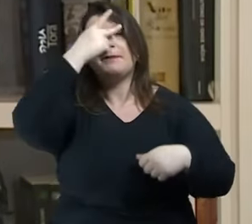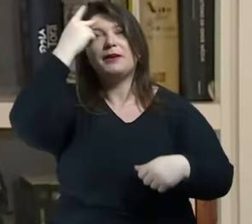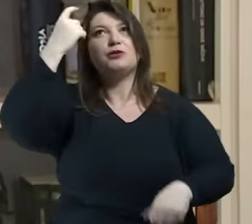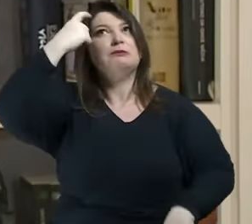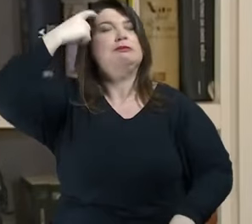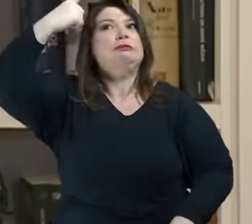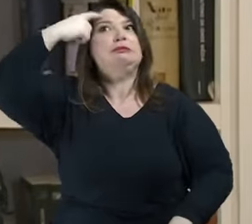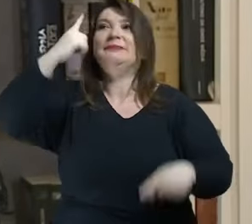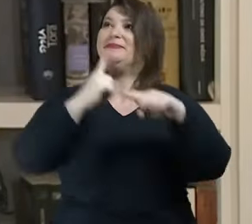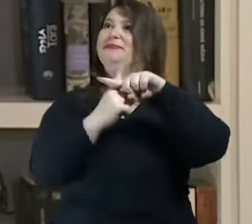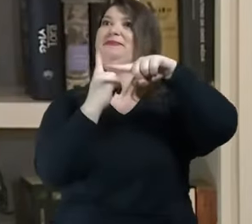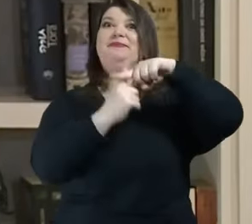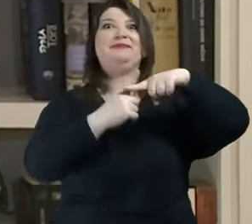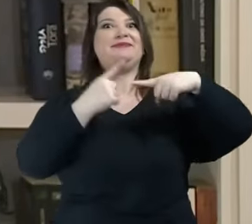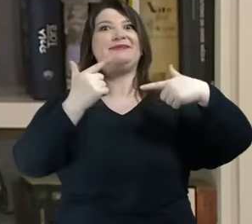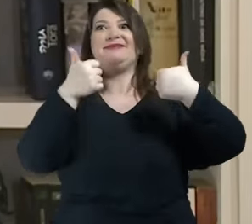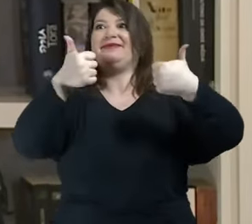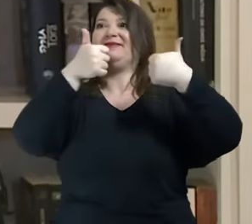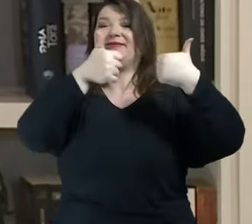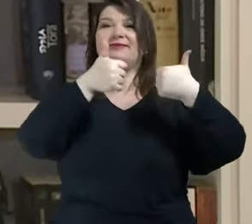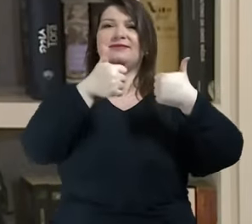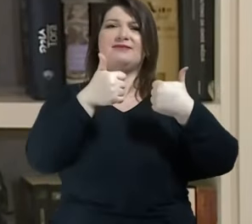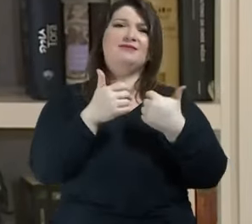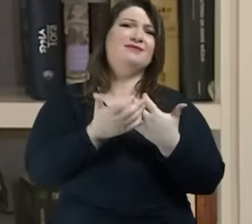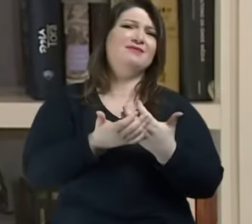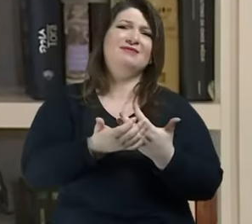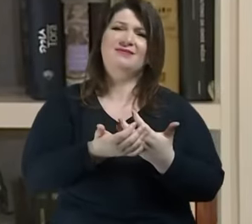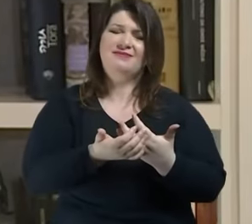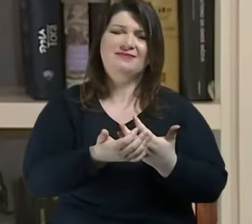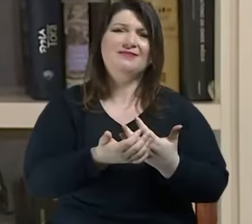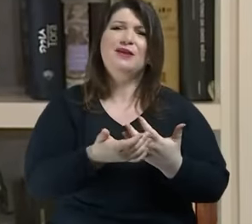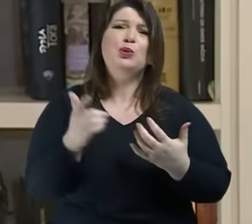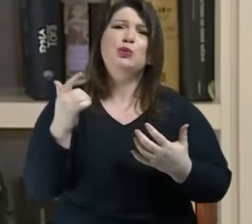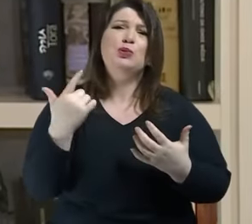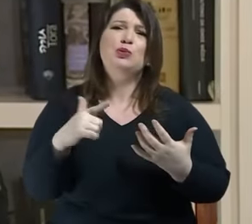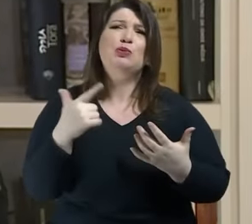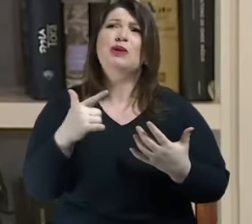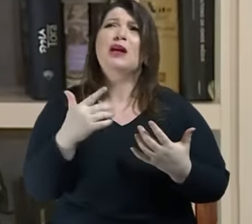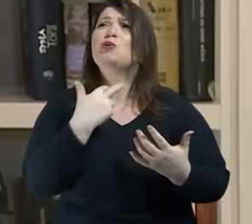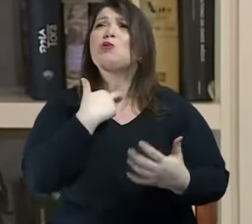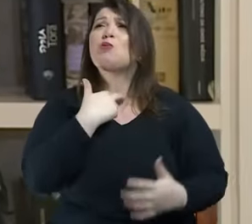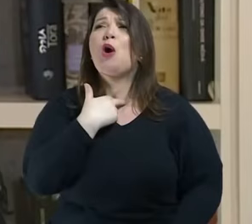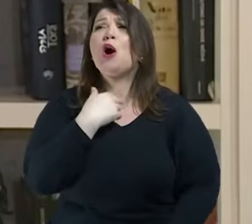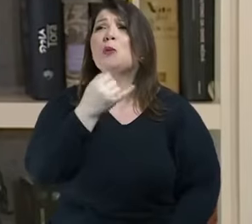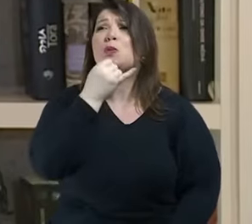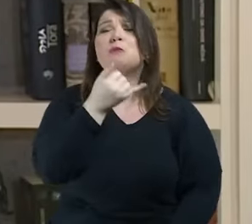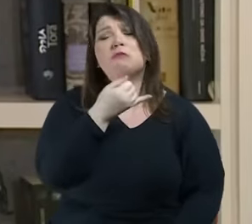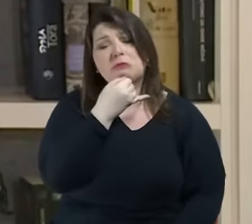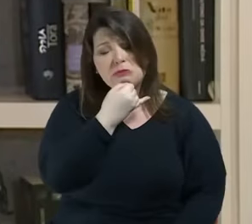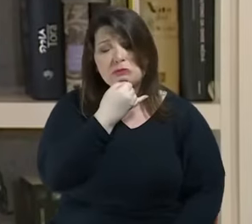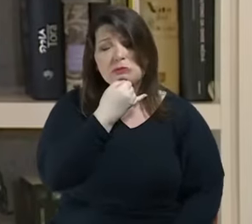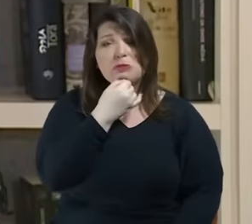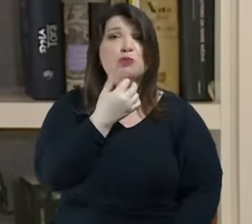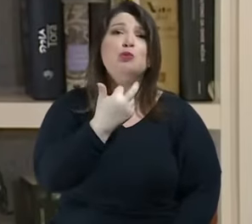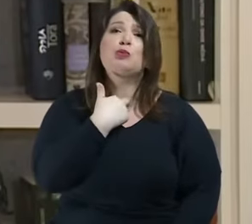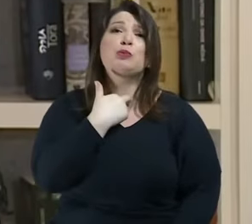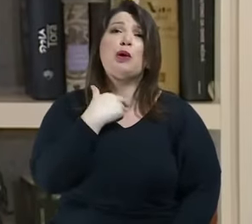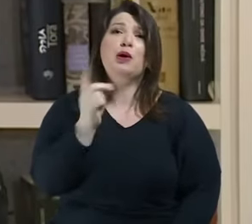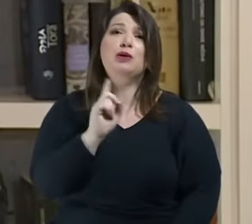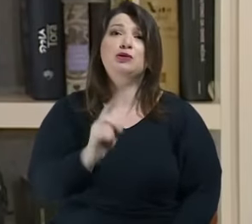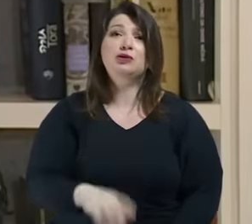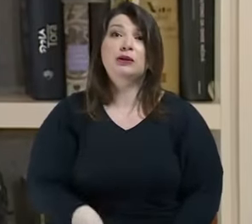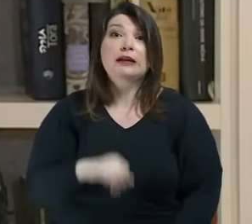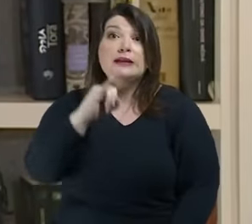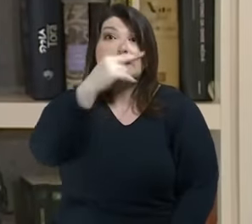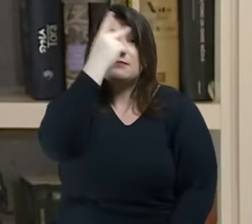custosa hoje não há espaço da tristeza e qualquer tristeza é tratada como uma doença sim